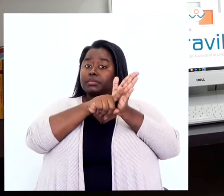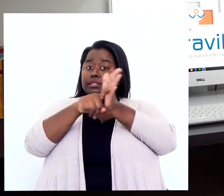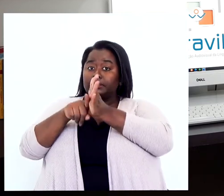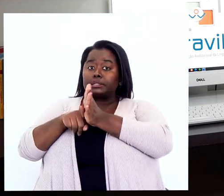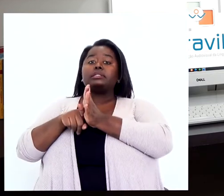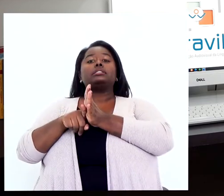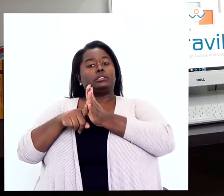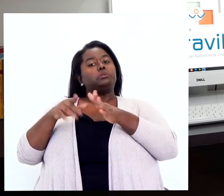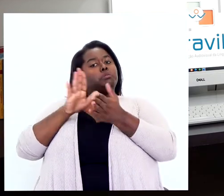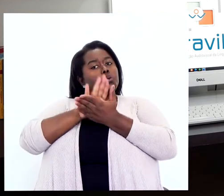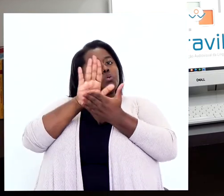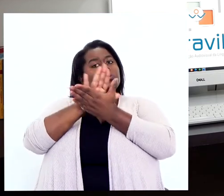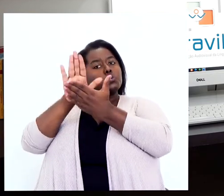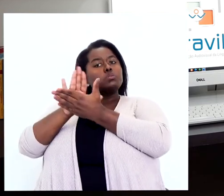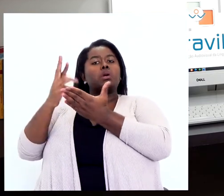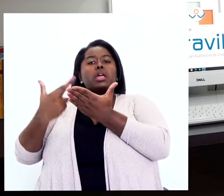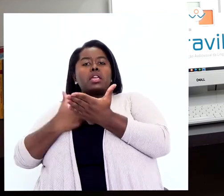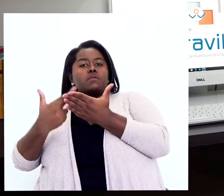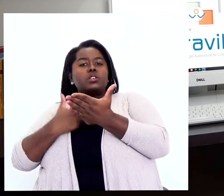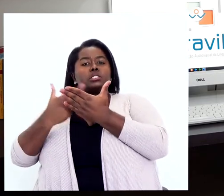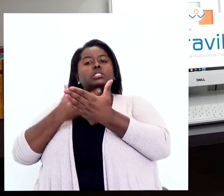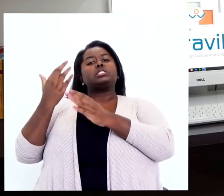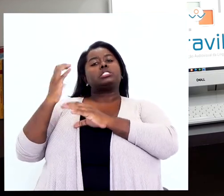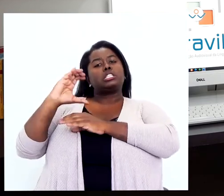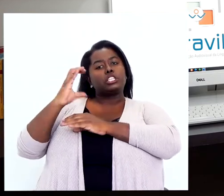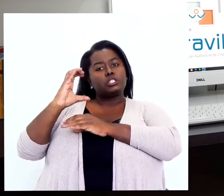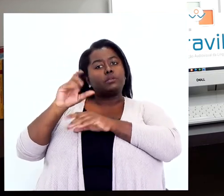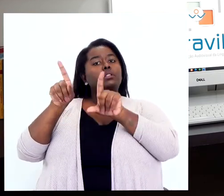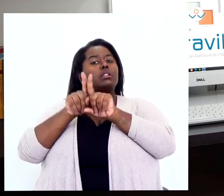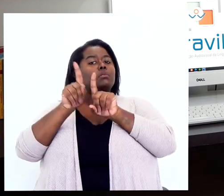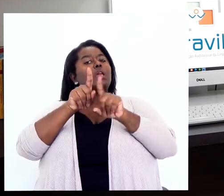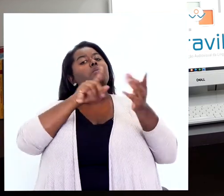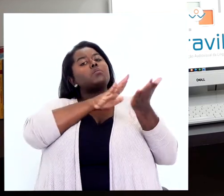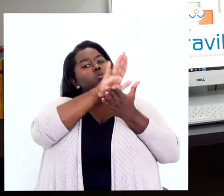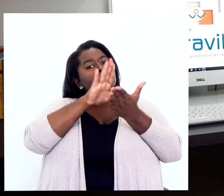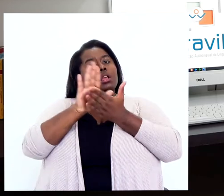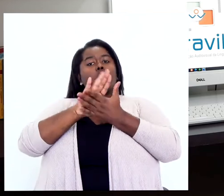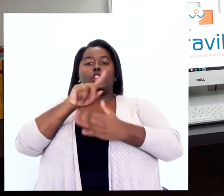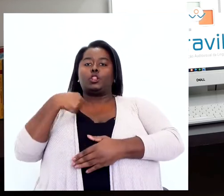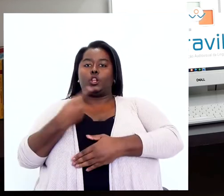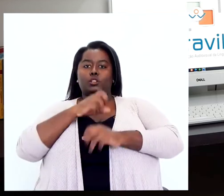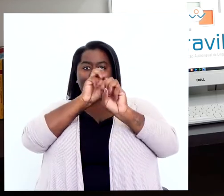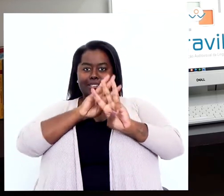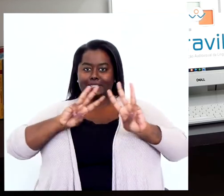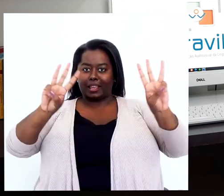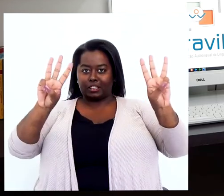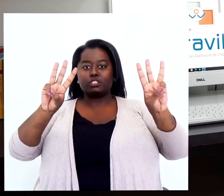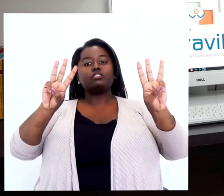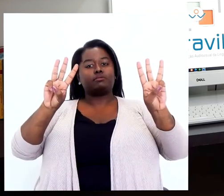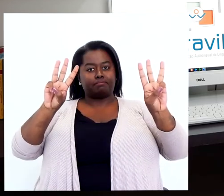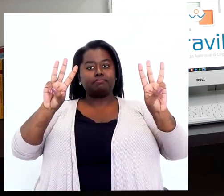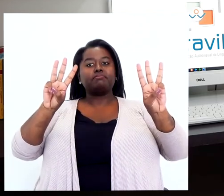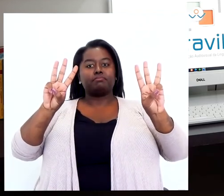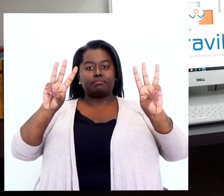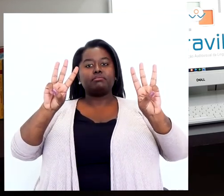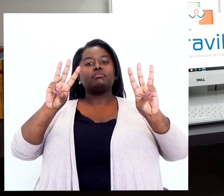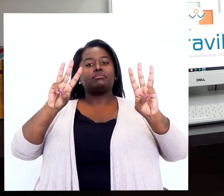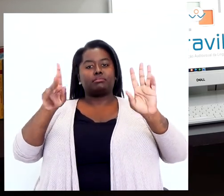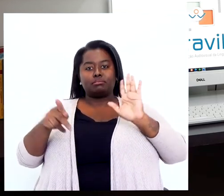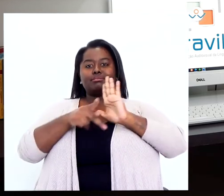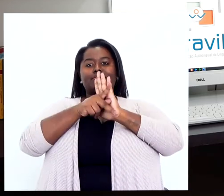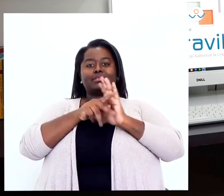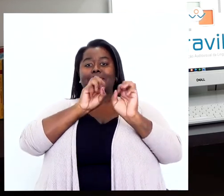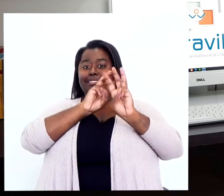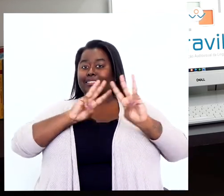as pesquisas estão sendo publicadas em periódicos científicos e estão sendo publicadas também no nosso site, que fica